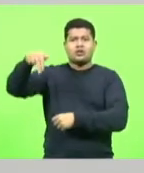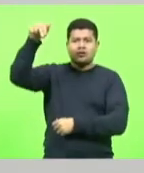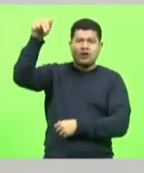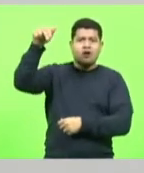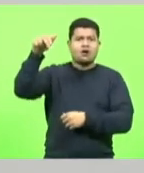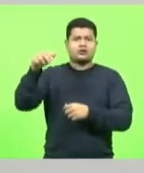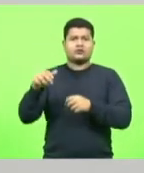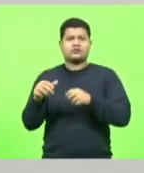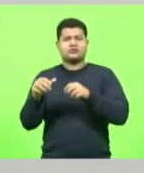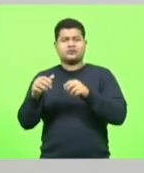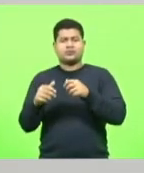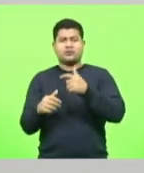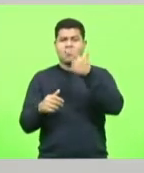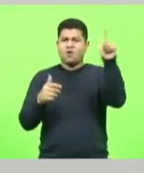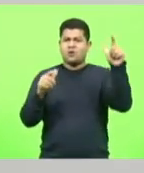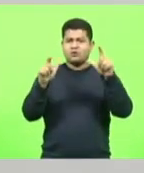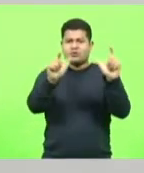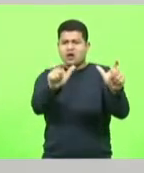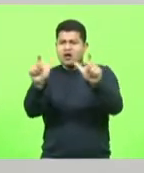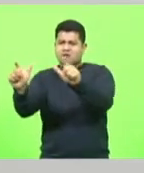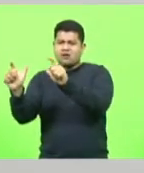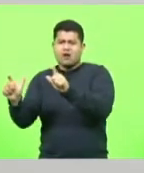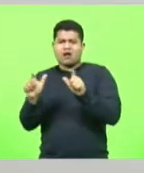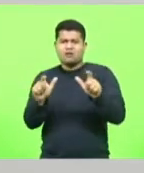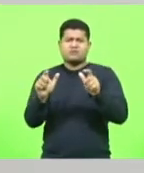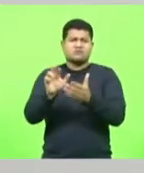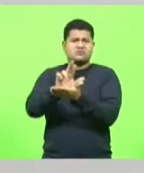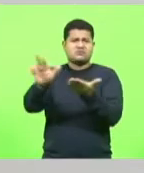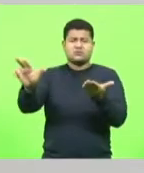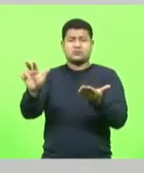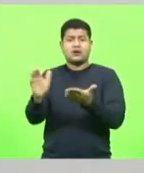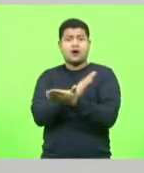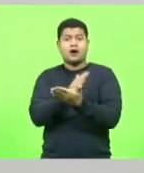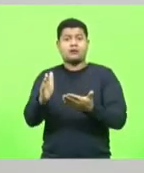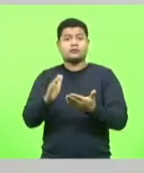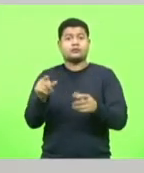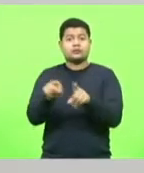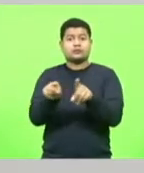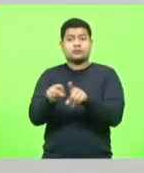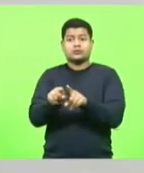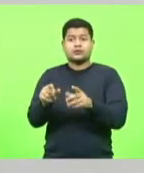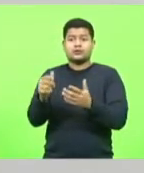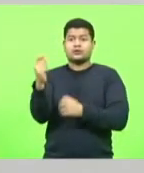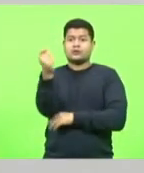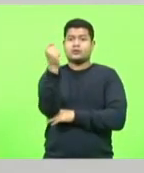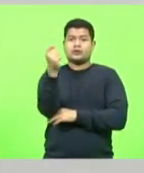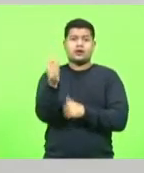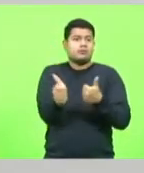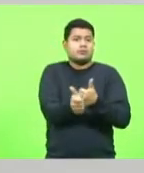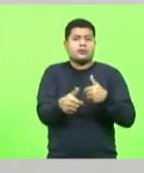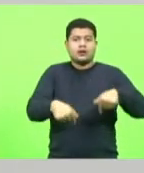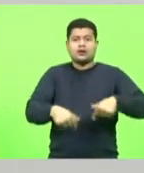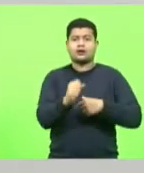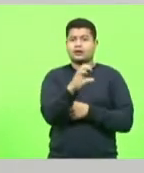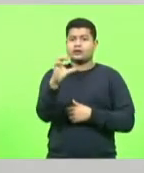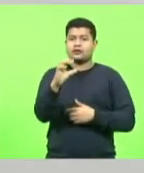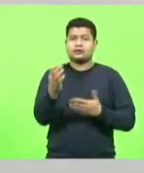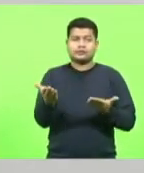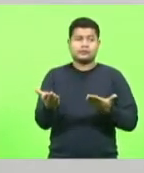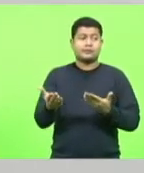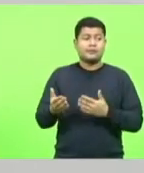nordeste, no sudeste e até algumas obras no Rio Grande do Sul. Mas Santa Catarina